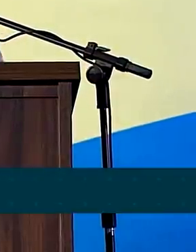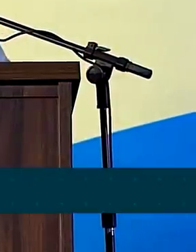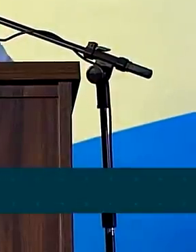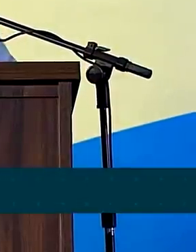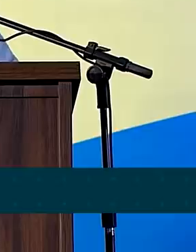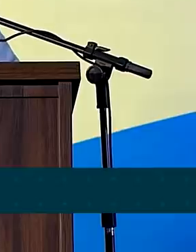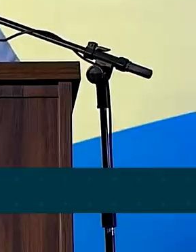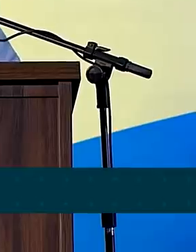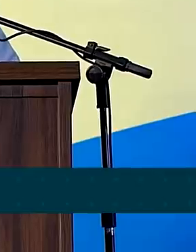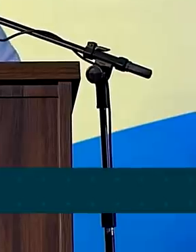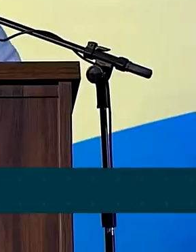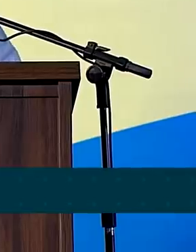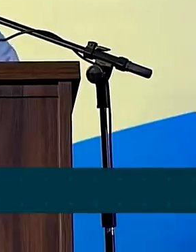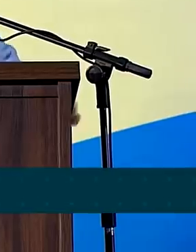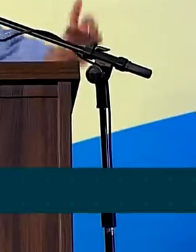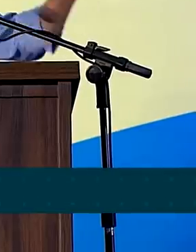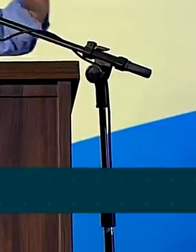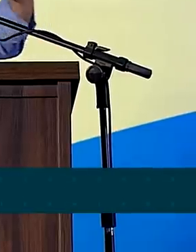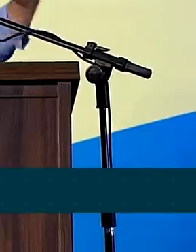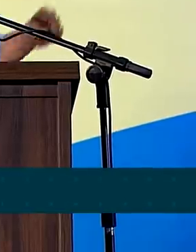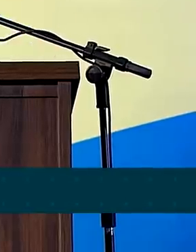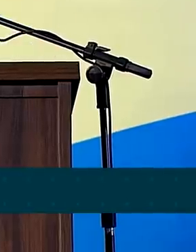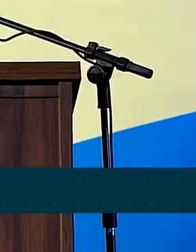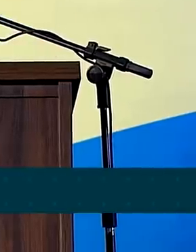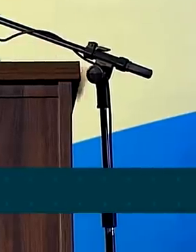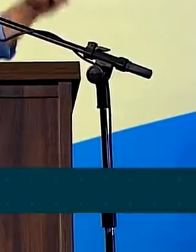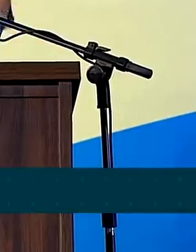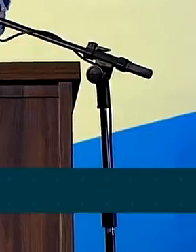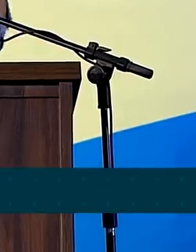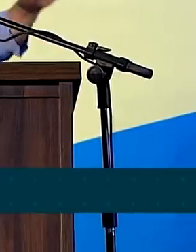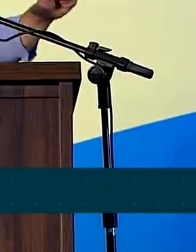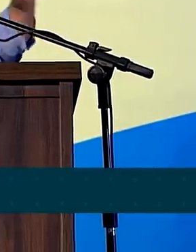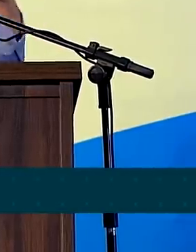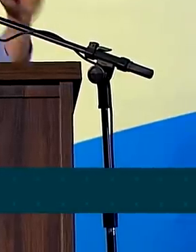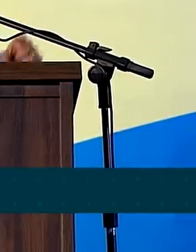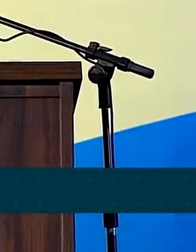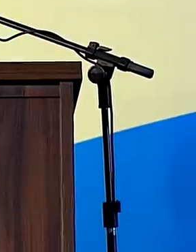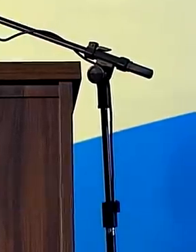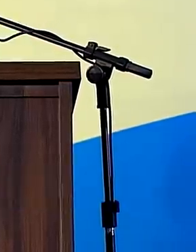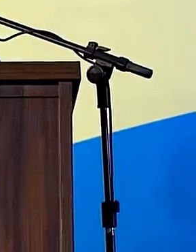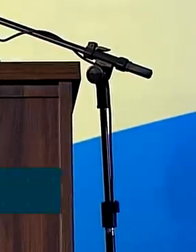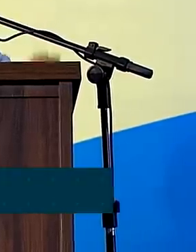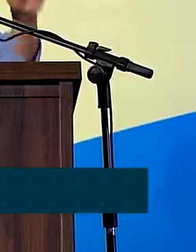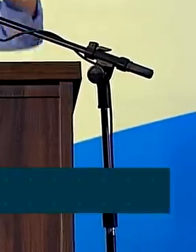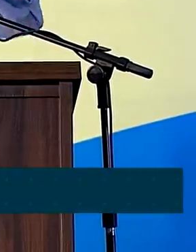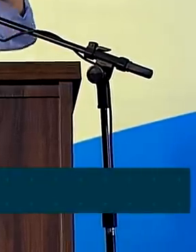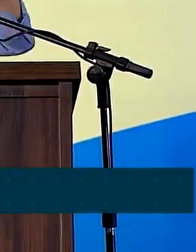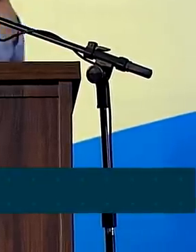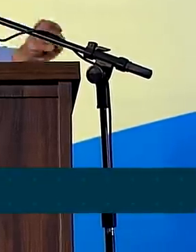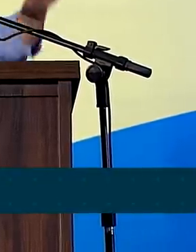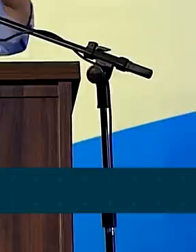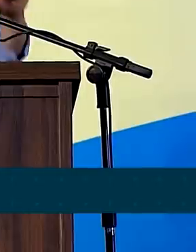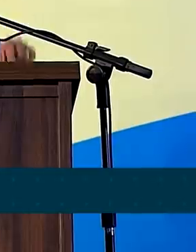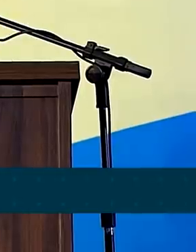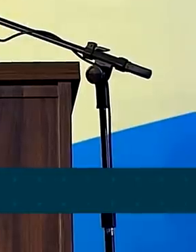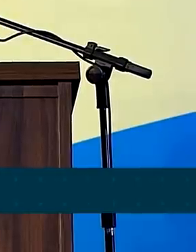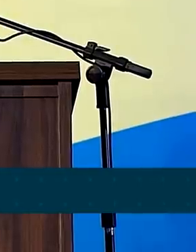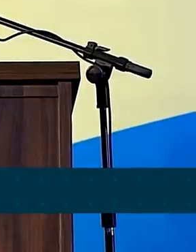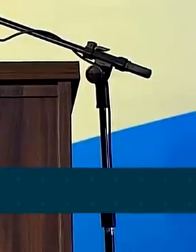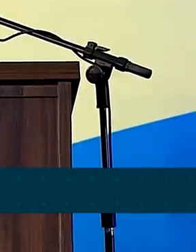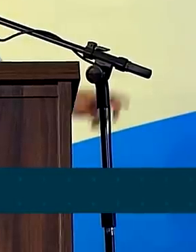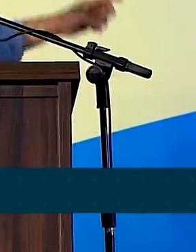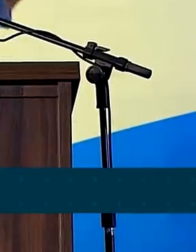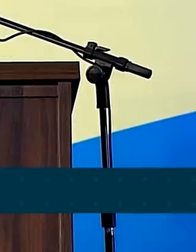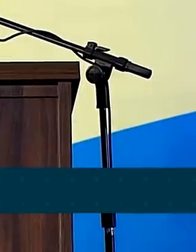cooperativas em todo o Brasil estão recebendo um tanque de 15 mil litros abastecido com óleo